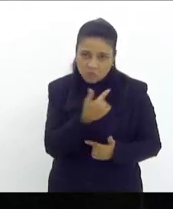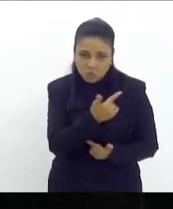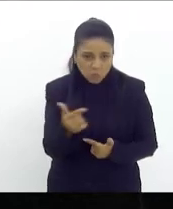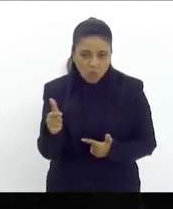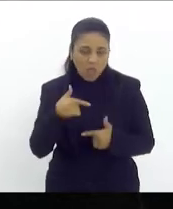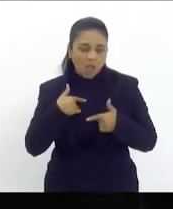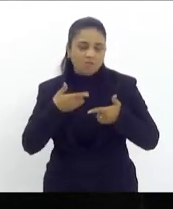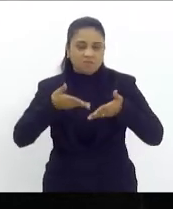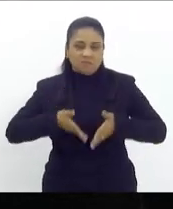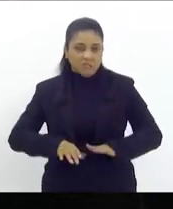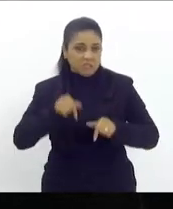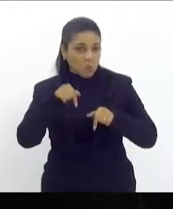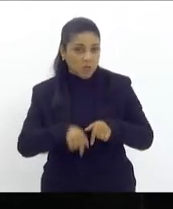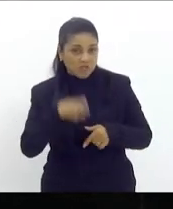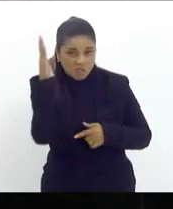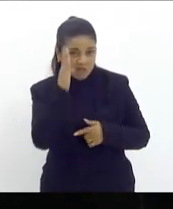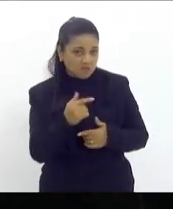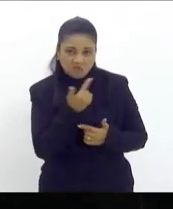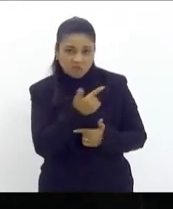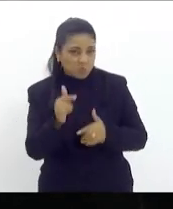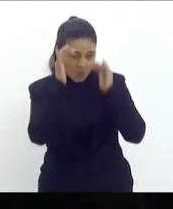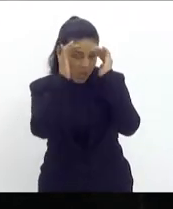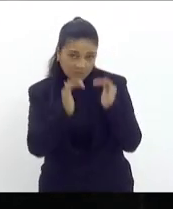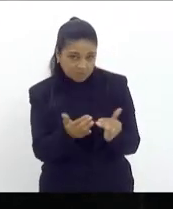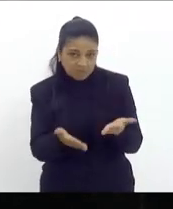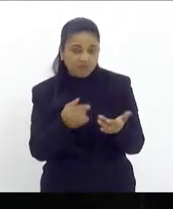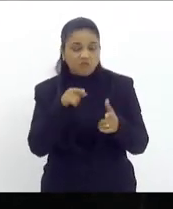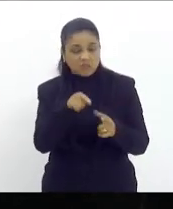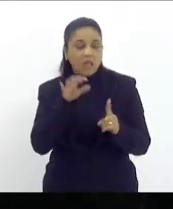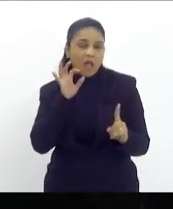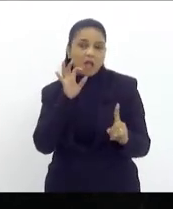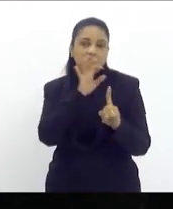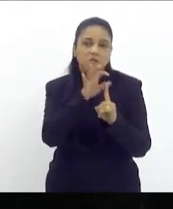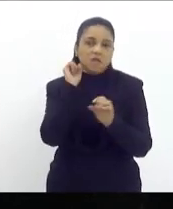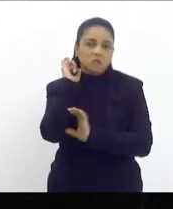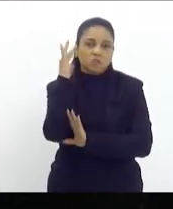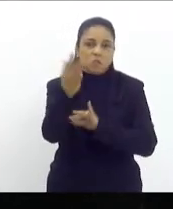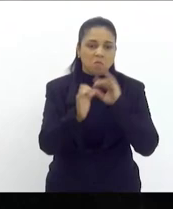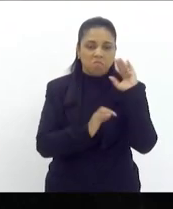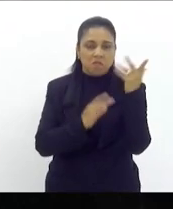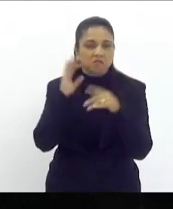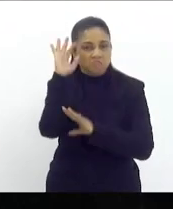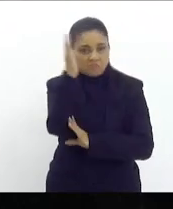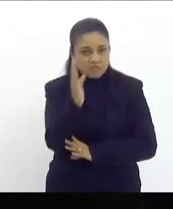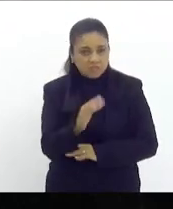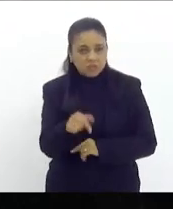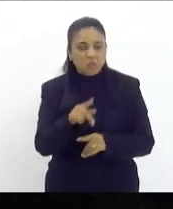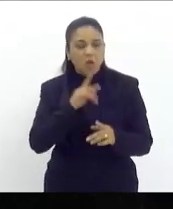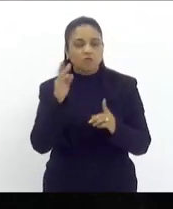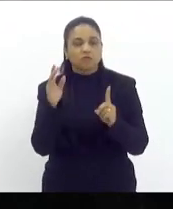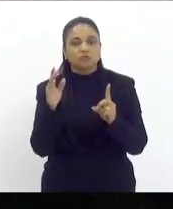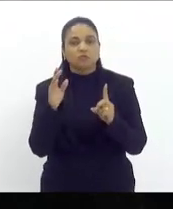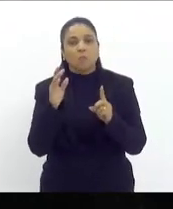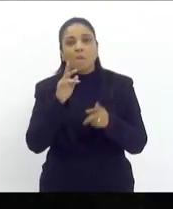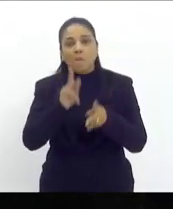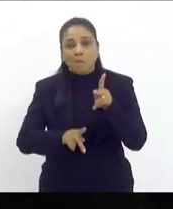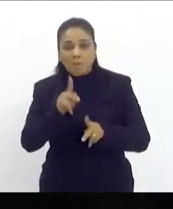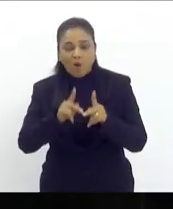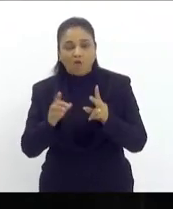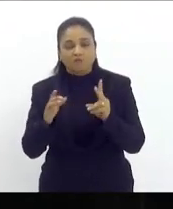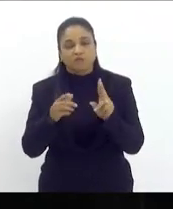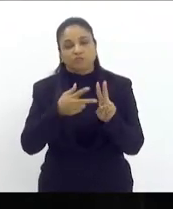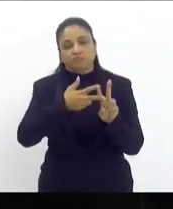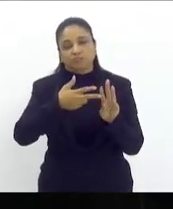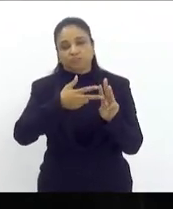nasceu você ainda é uma ameaça ao meio ambiente brasileiro aos povos indígenas e a gente